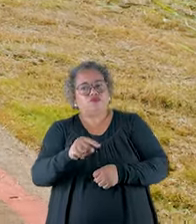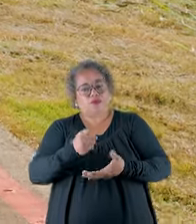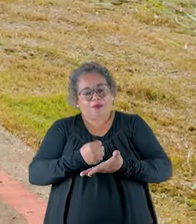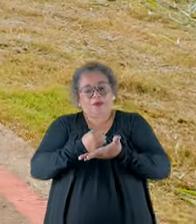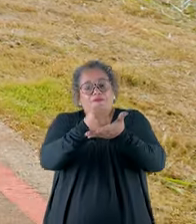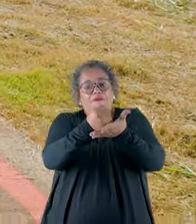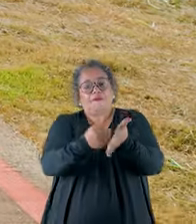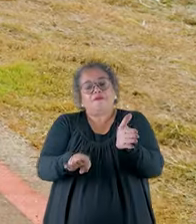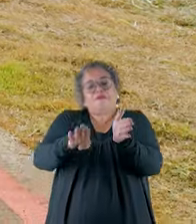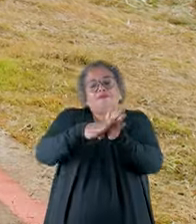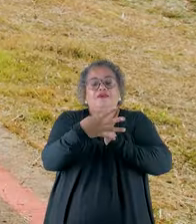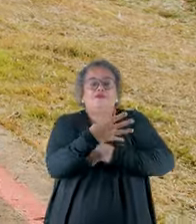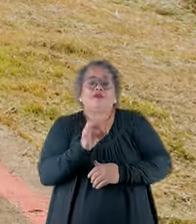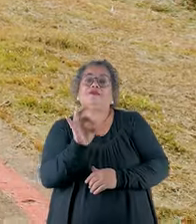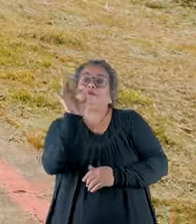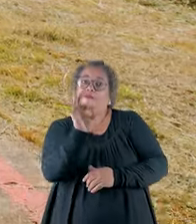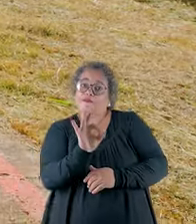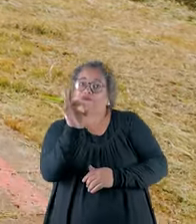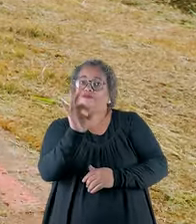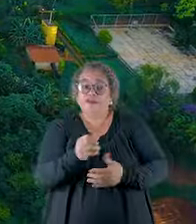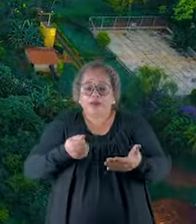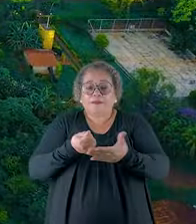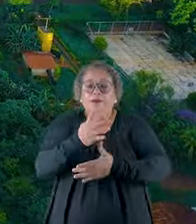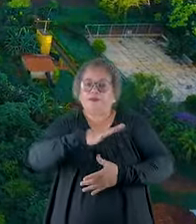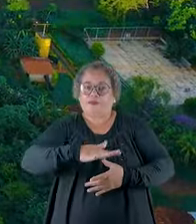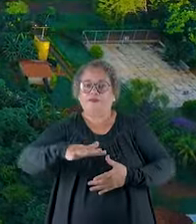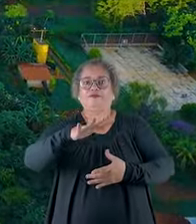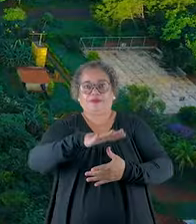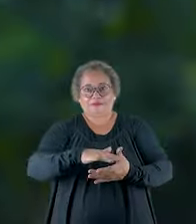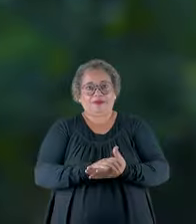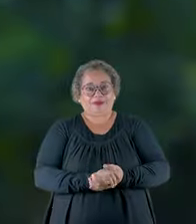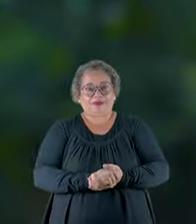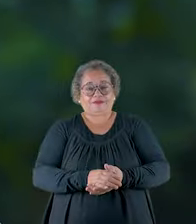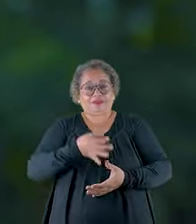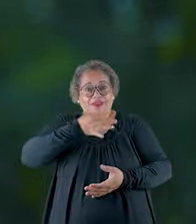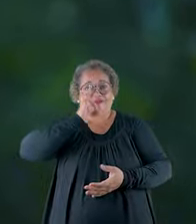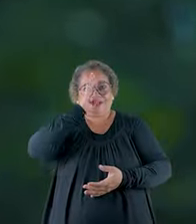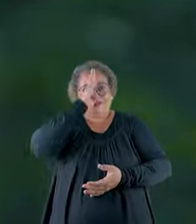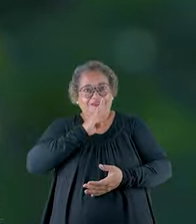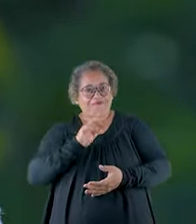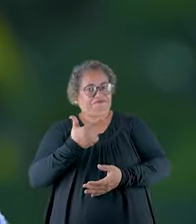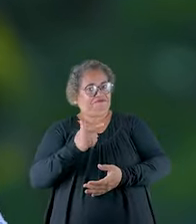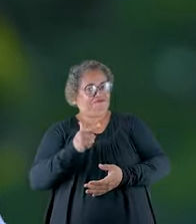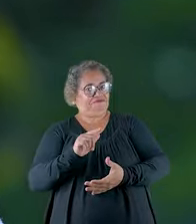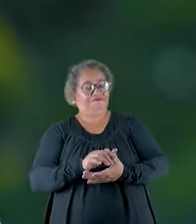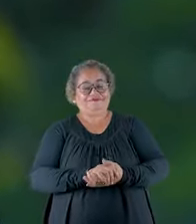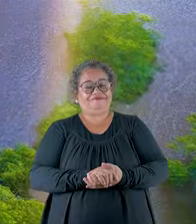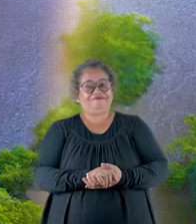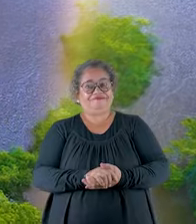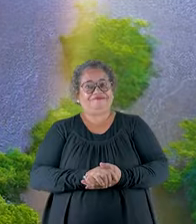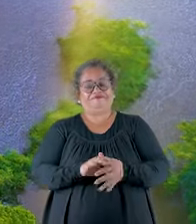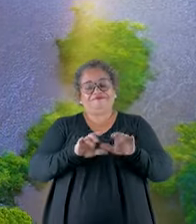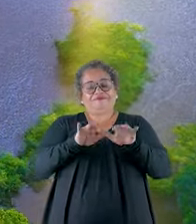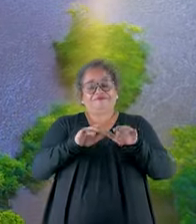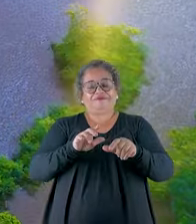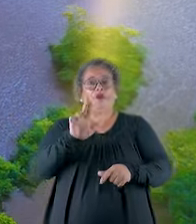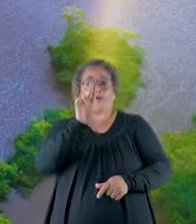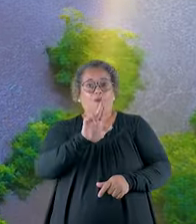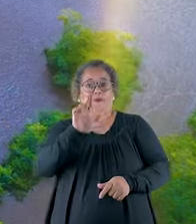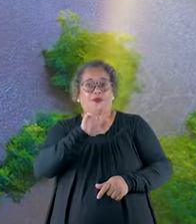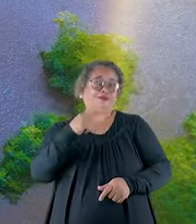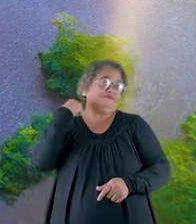subsídio de até 40% para compra da área. Só não tem café de graça. Acesse aí